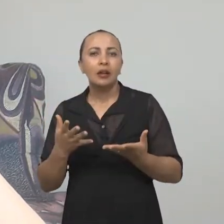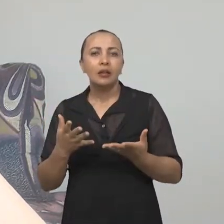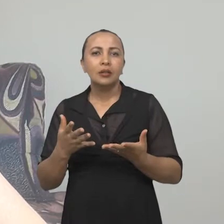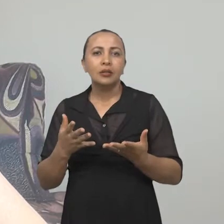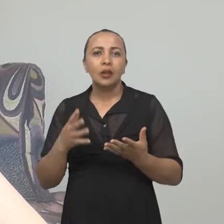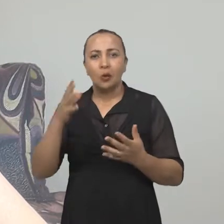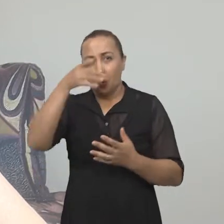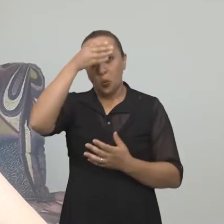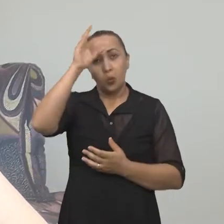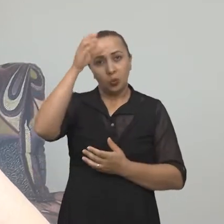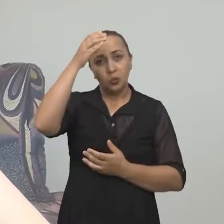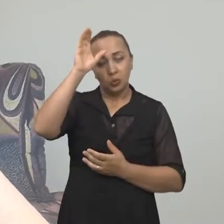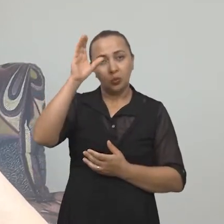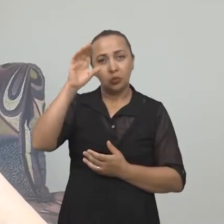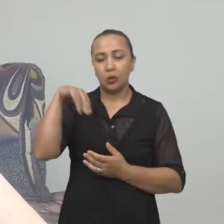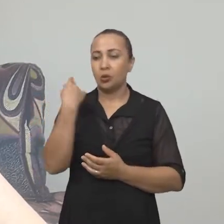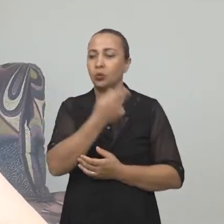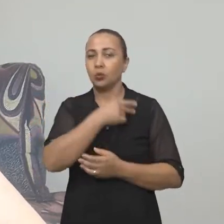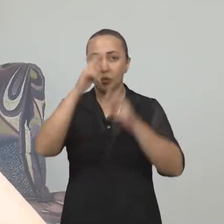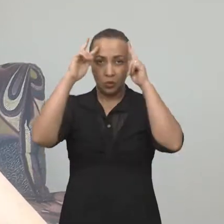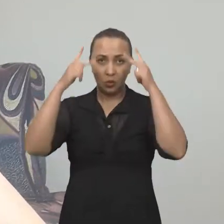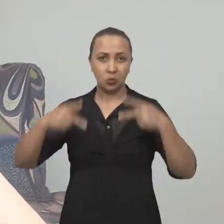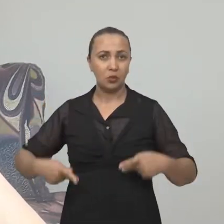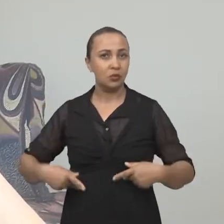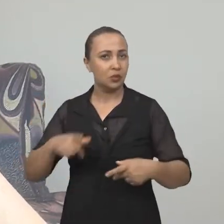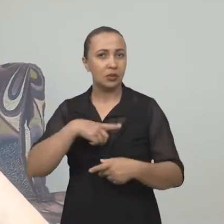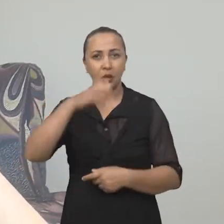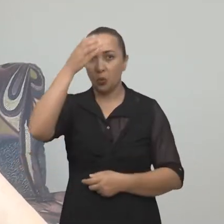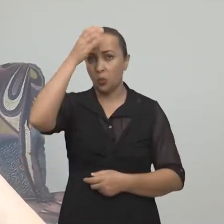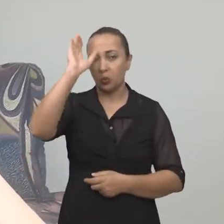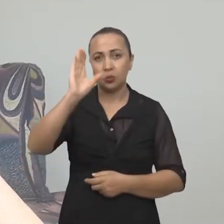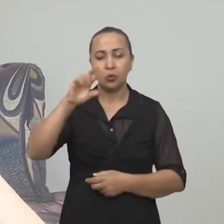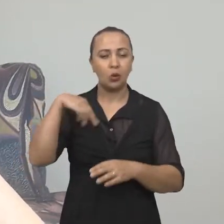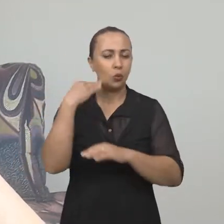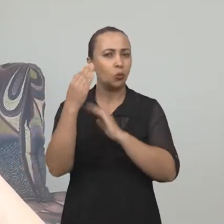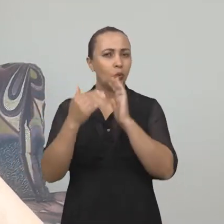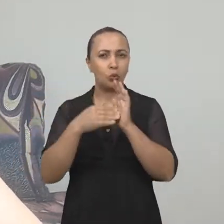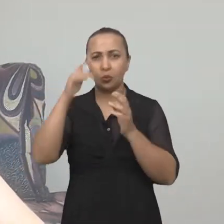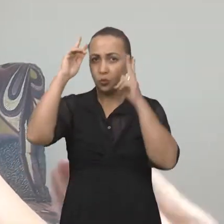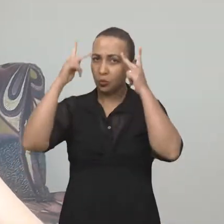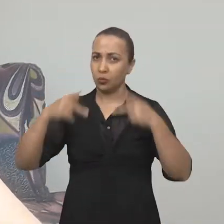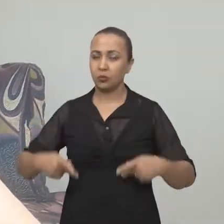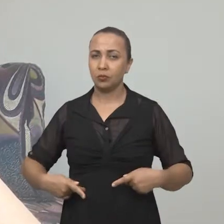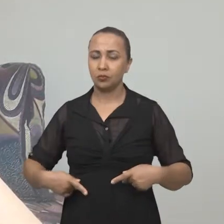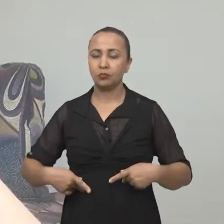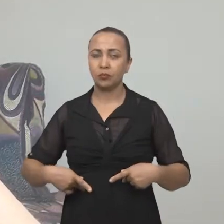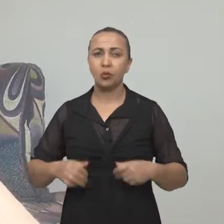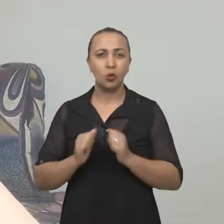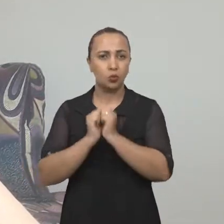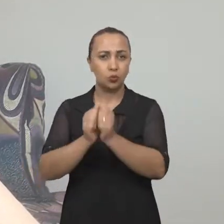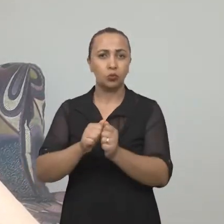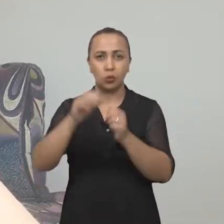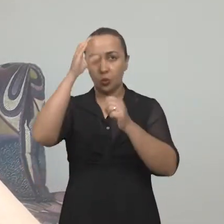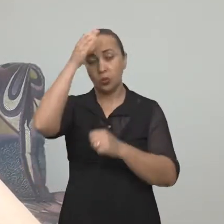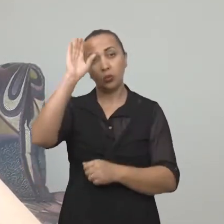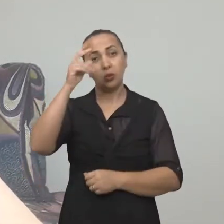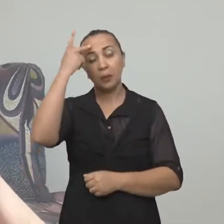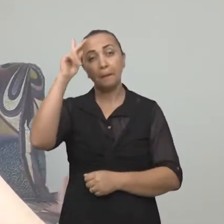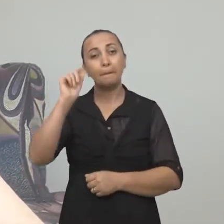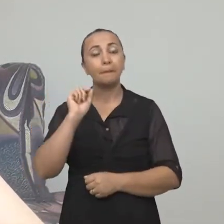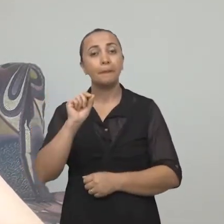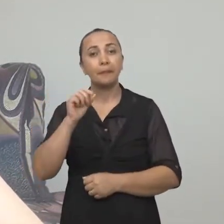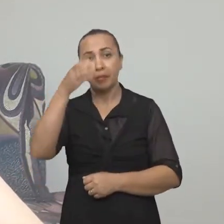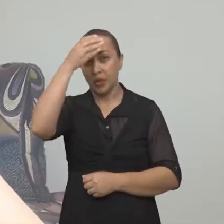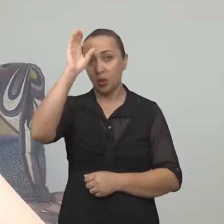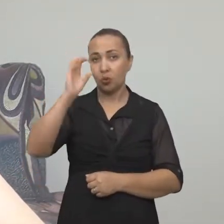que é a cultura. Todos os seres humanos têm cultura, todos os seres humanos são portadores de uma cultura. E pra